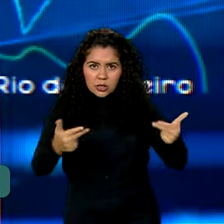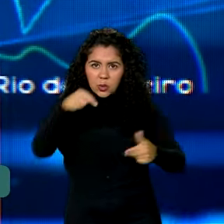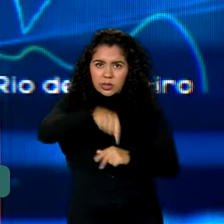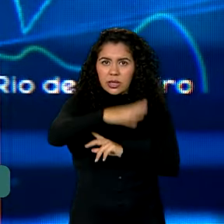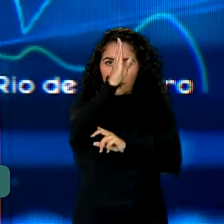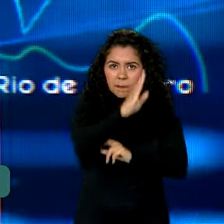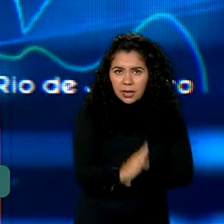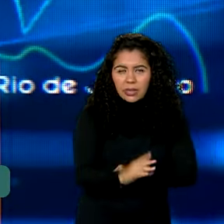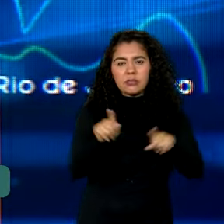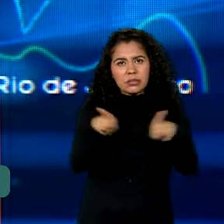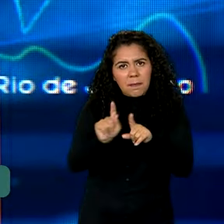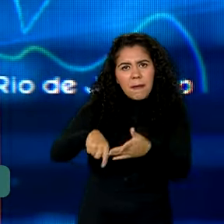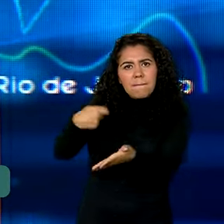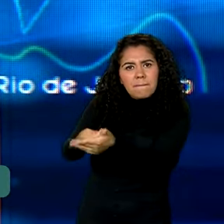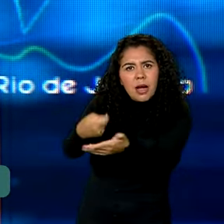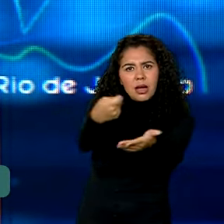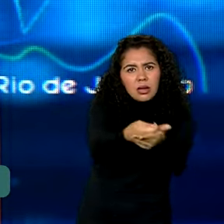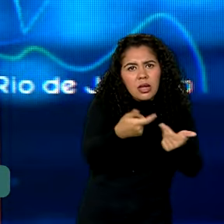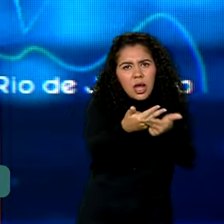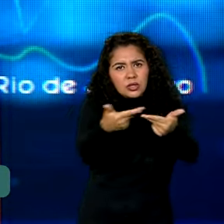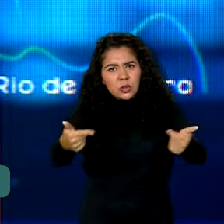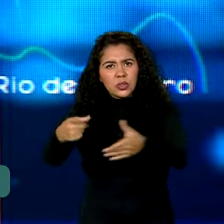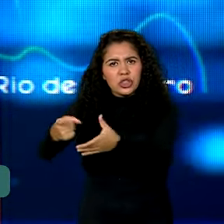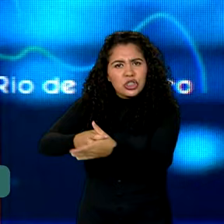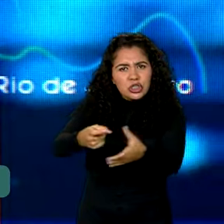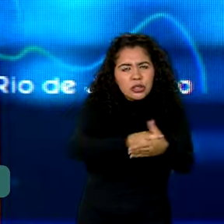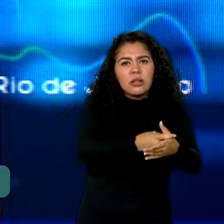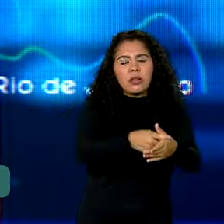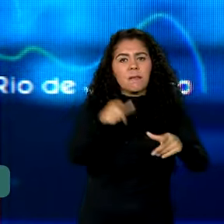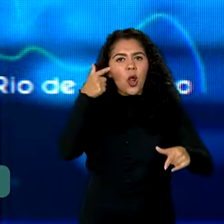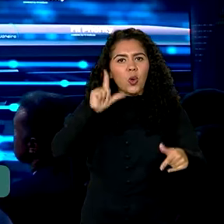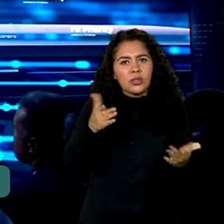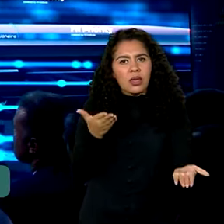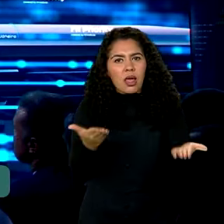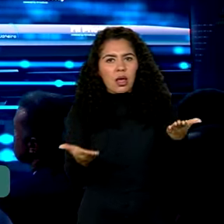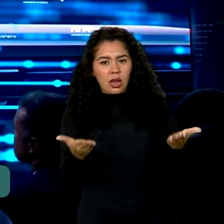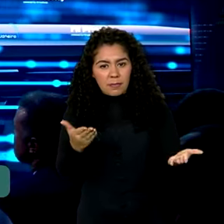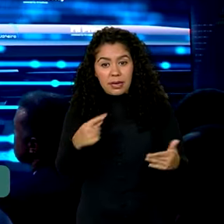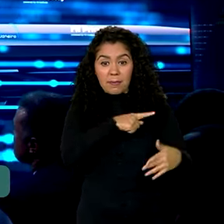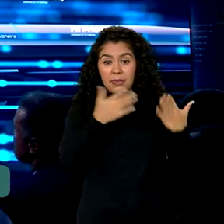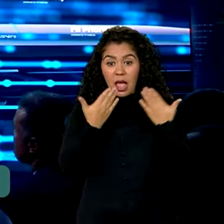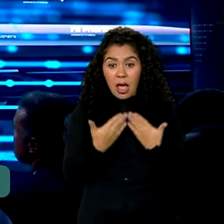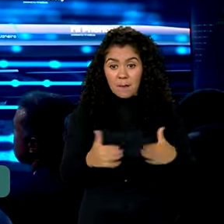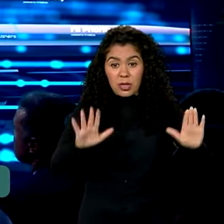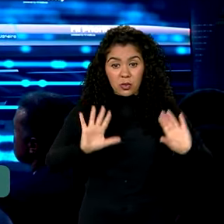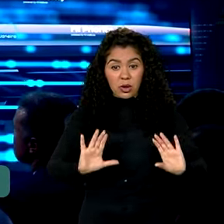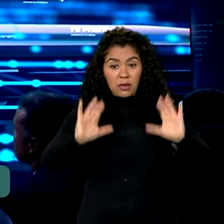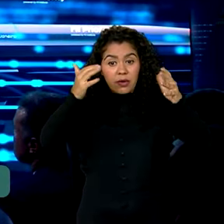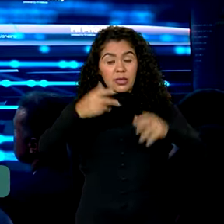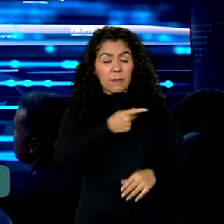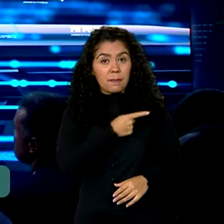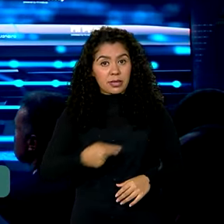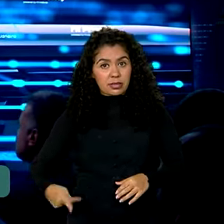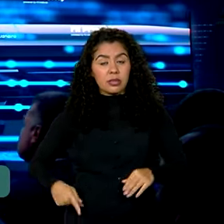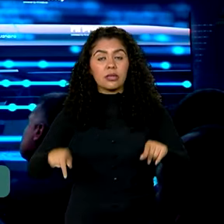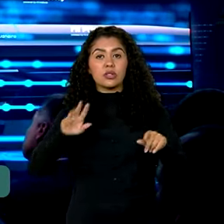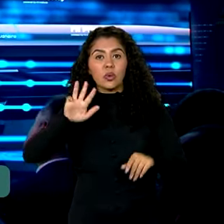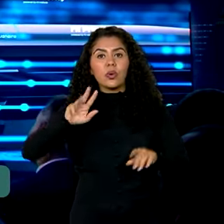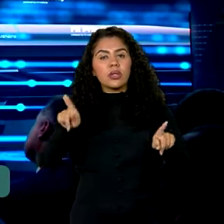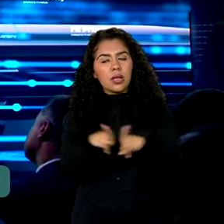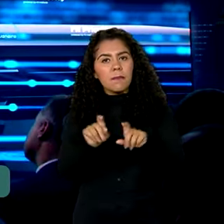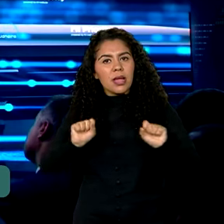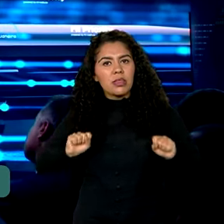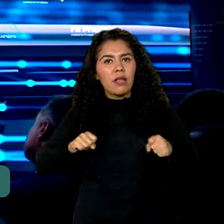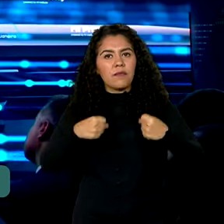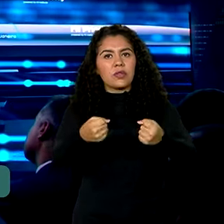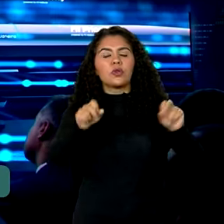colocando as contas públicas em ordem para assegurar o equilíbrio fiscal. Na abertura do evento, o presidente também defendeu a importância